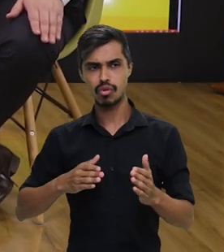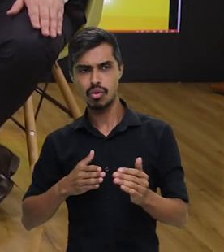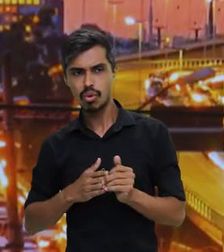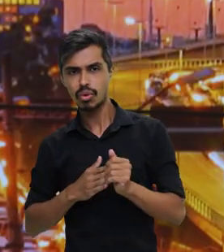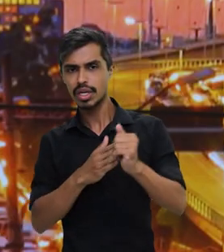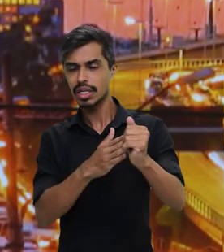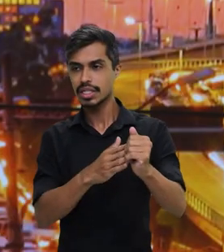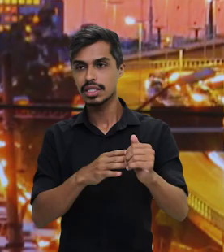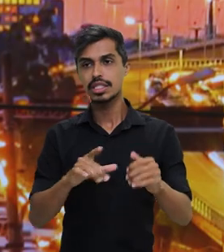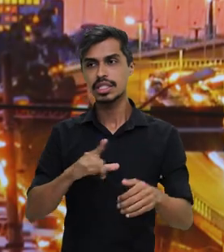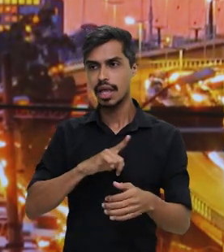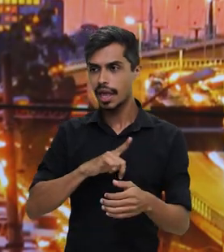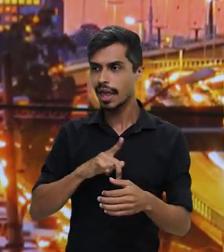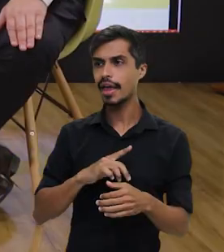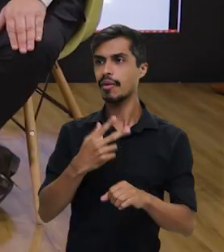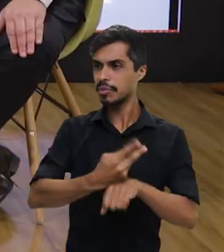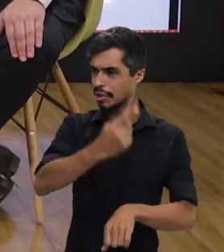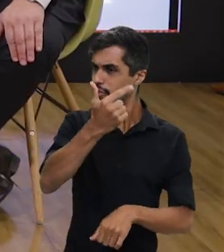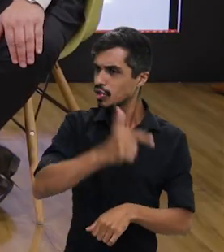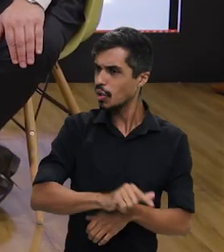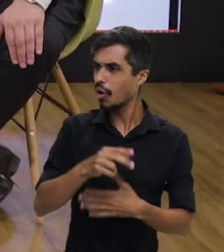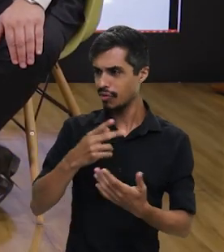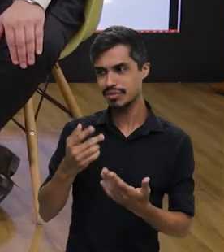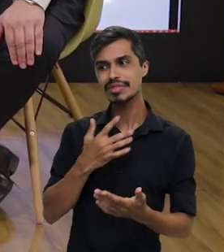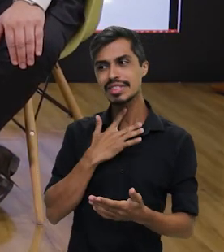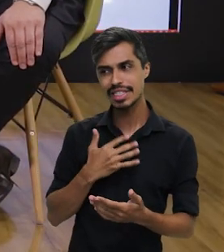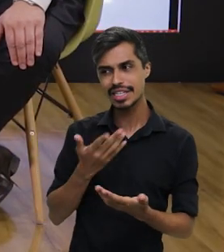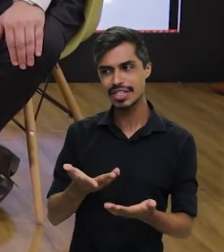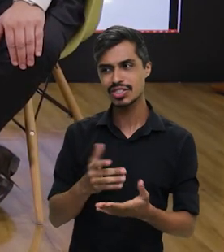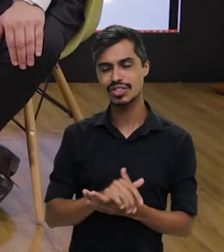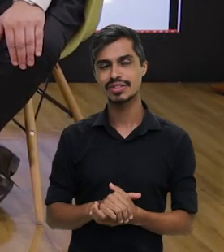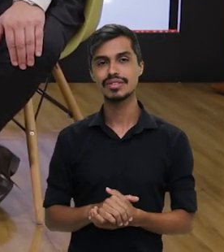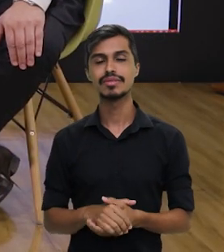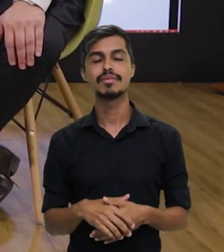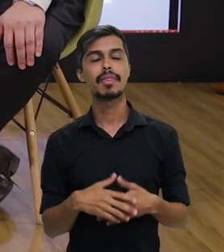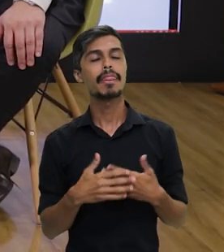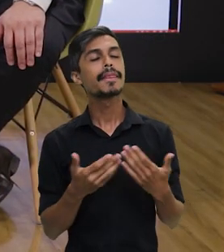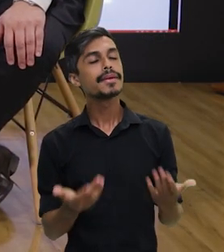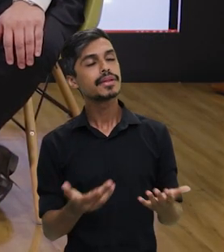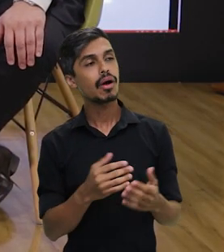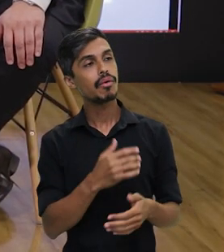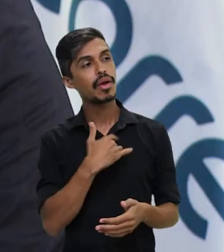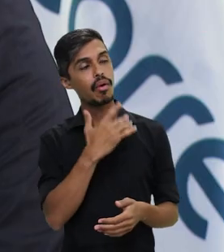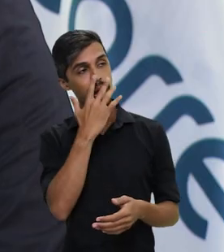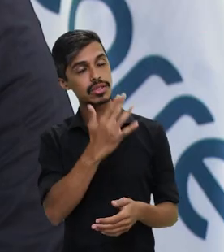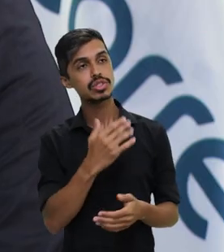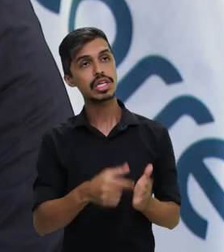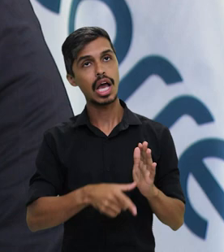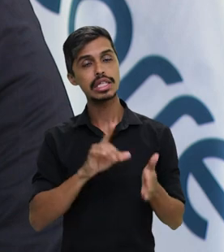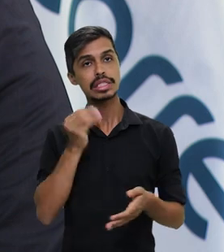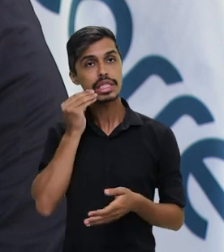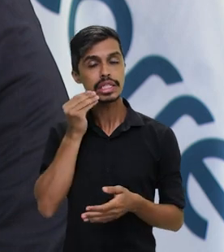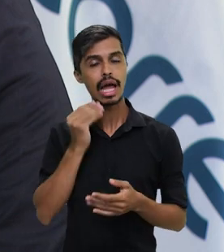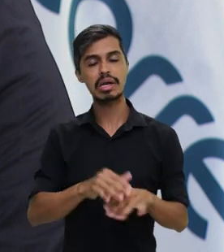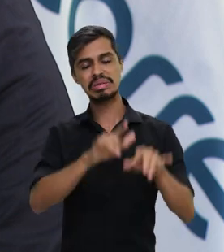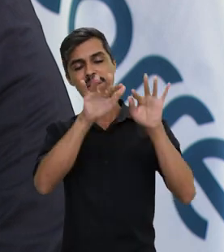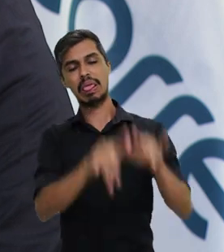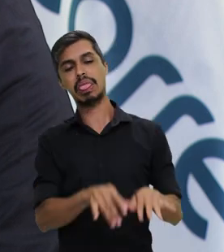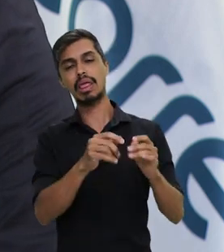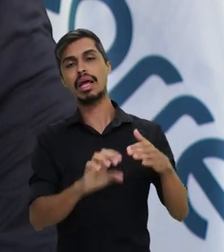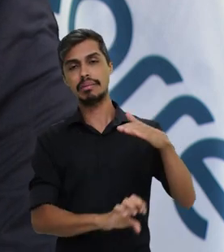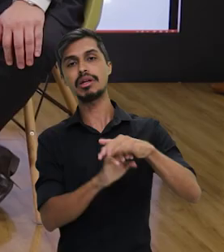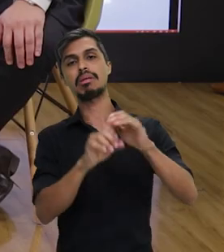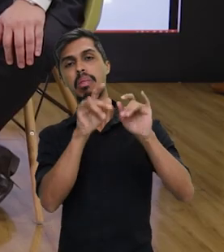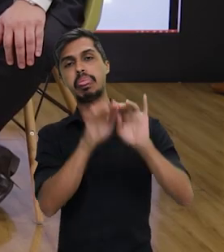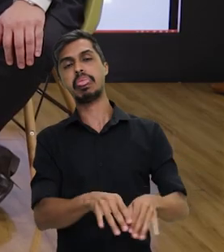posto de mais confiável, mais admirado do Brasil? Eu acho ainda, Carol, por mais que tentaram sucatear a empresa, por mais que